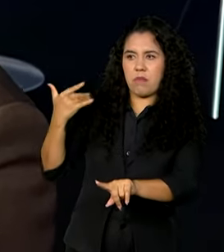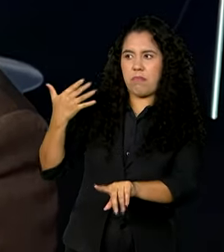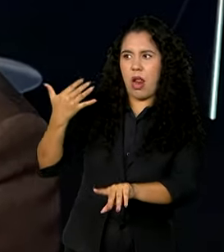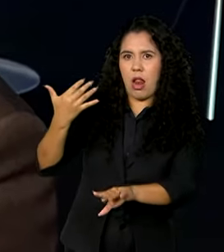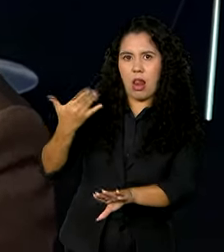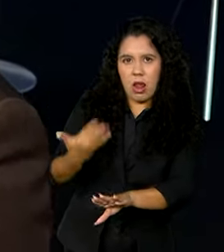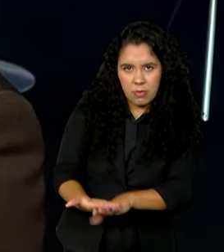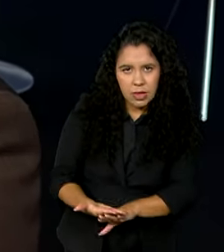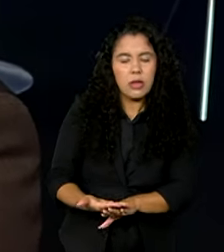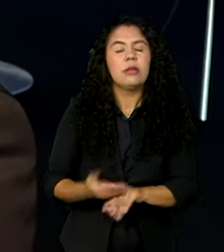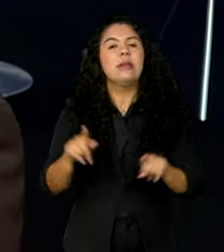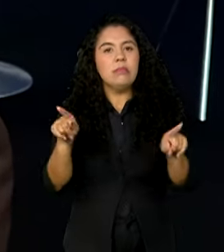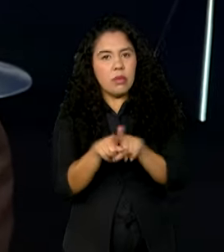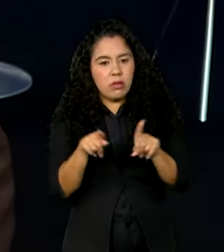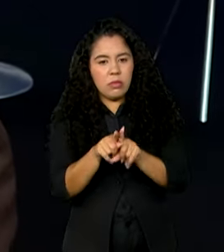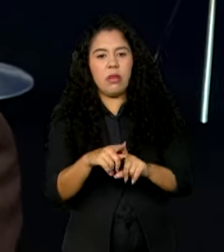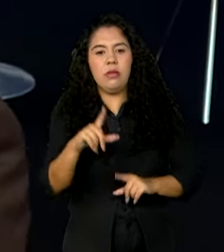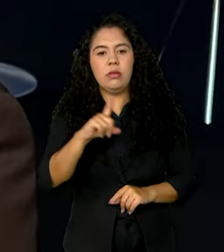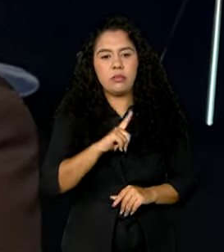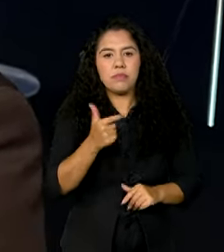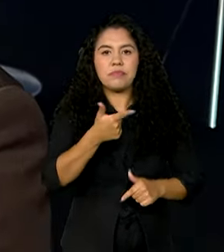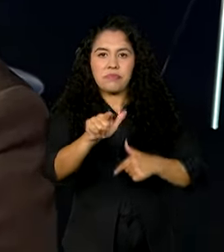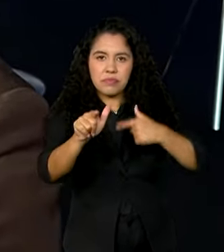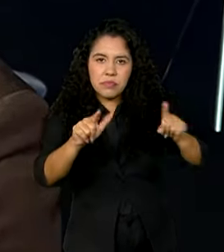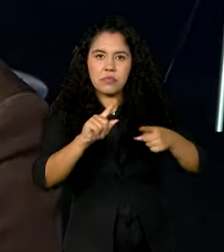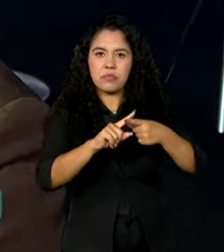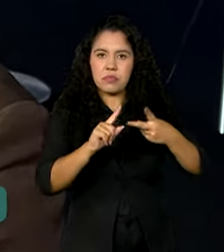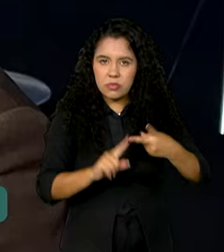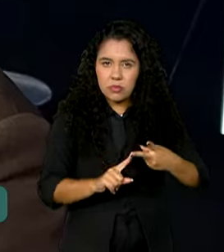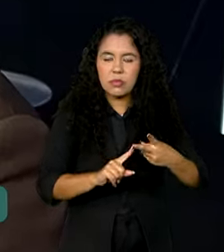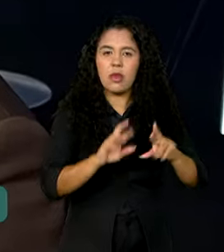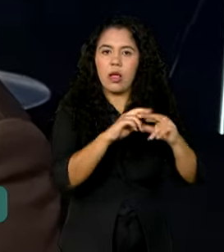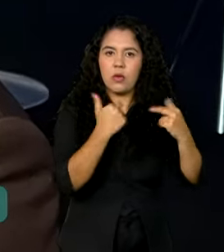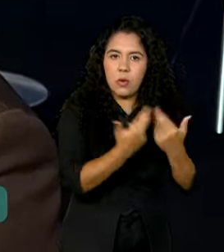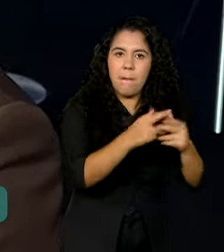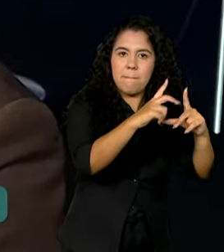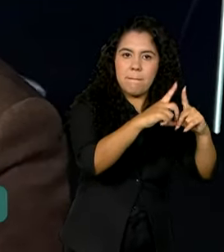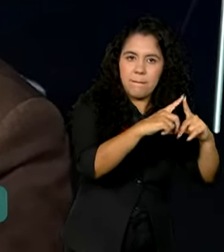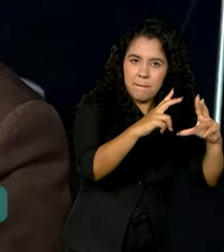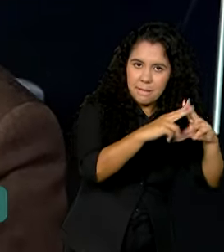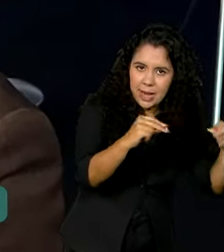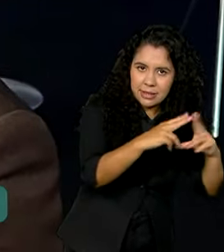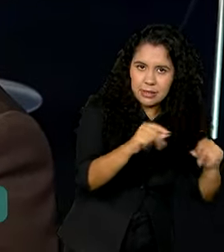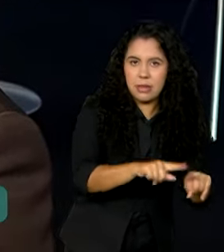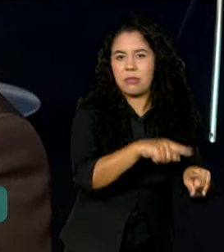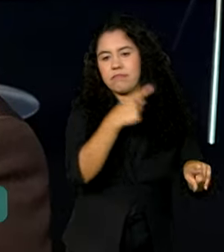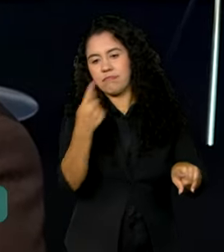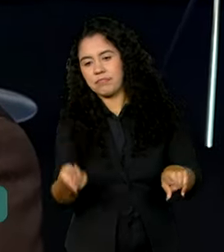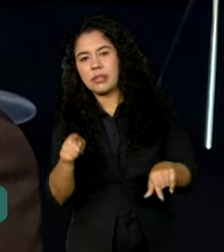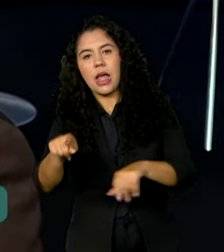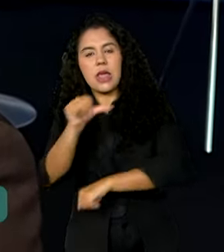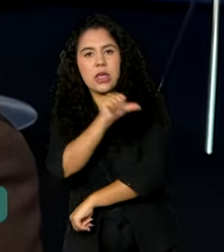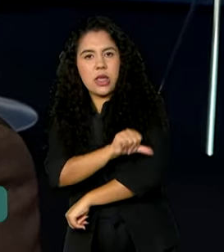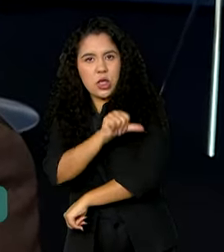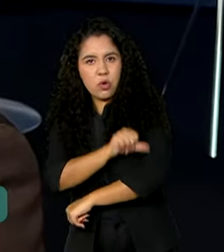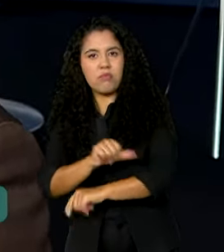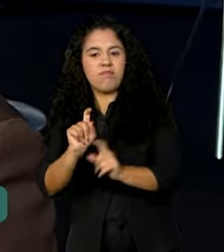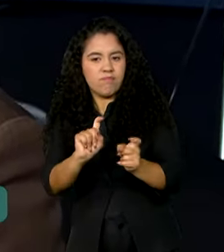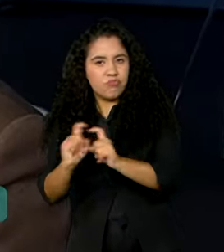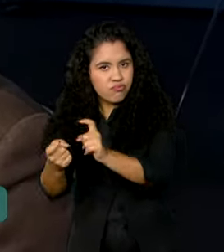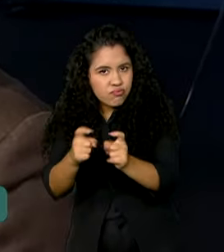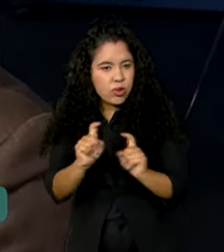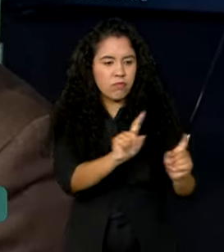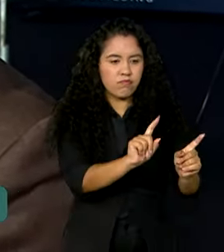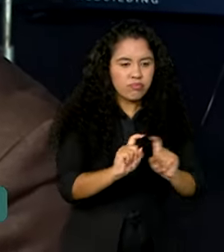além de fevereiro, nós tivemos outras duas reuniões, uma em Brasília e outra no Rio, com o time técnico desse Ministério do Turismo,